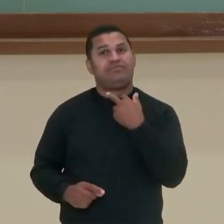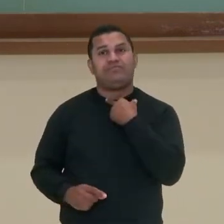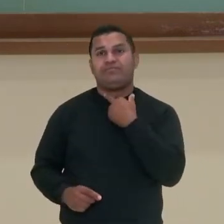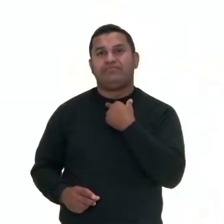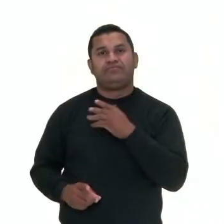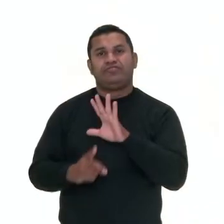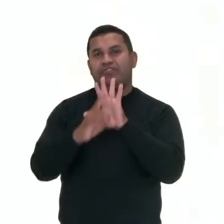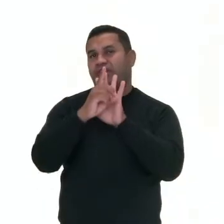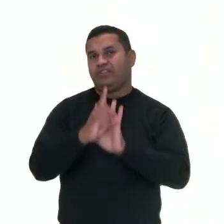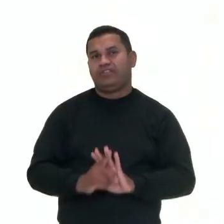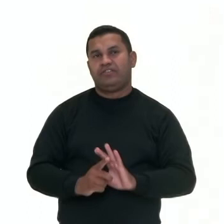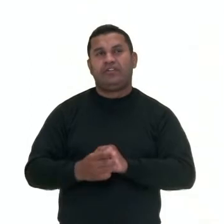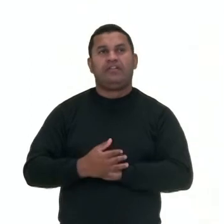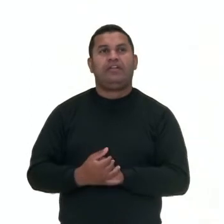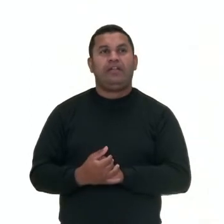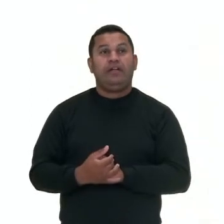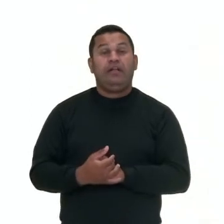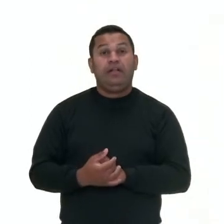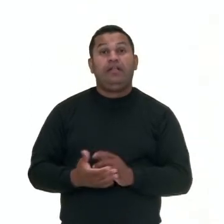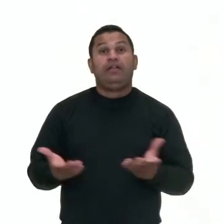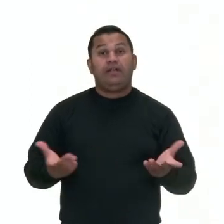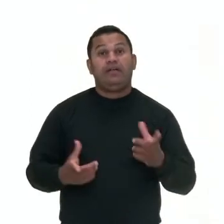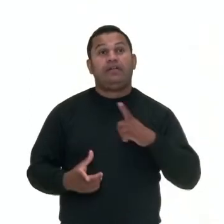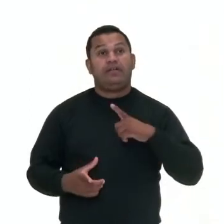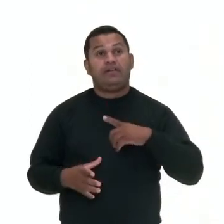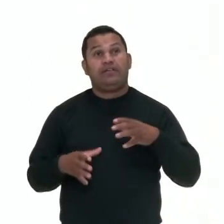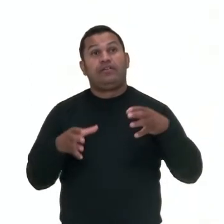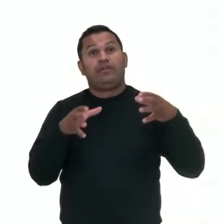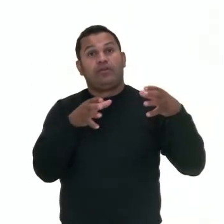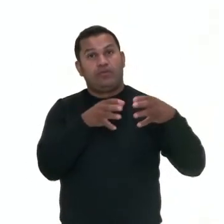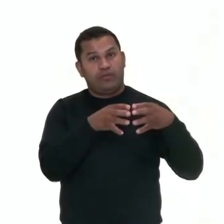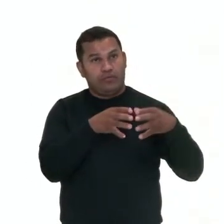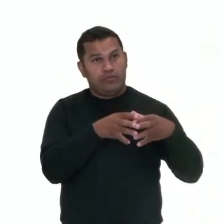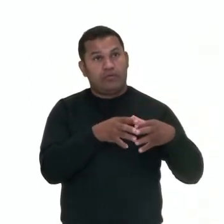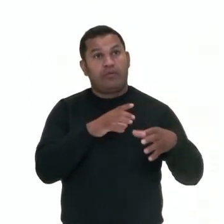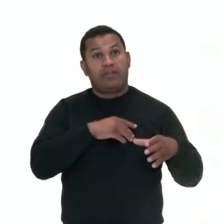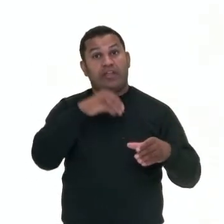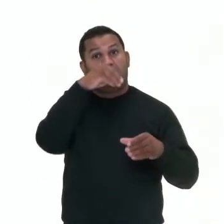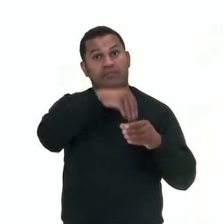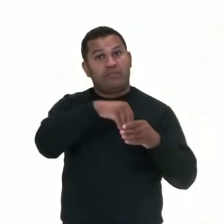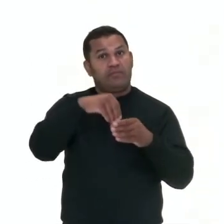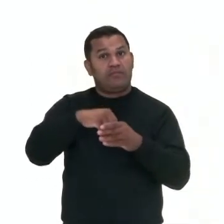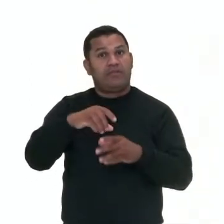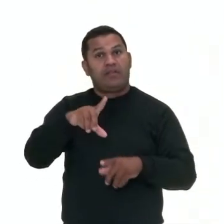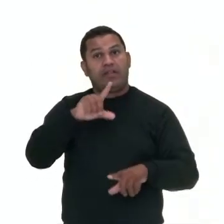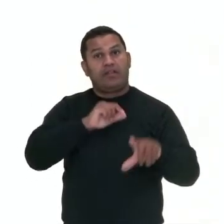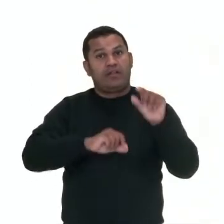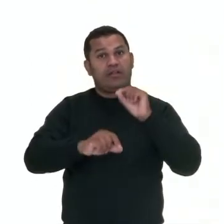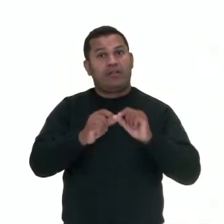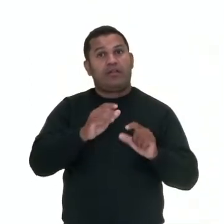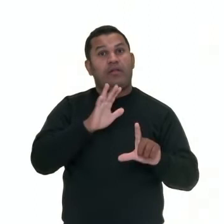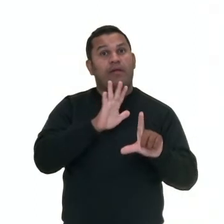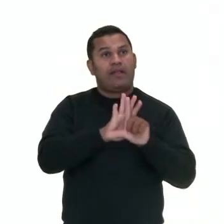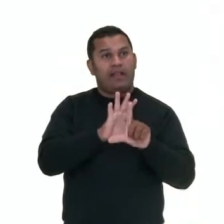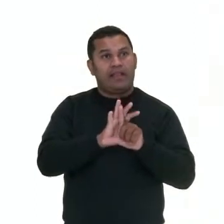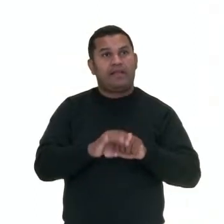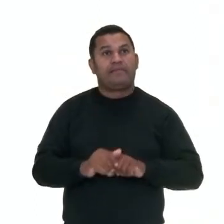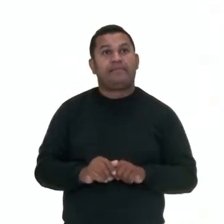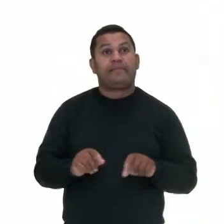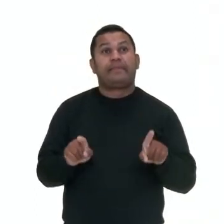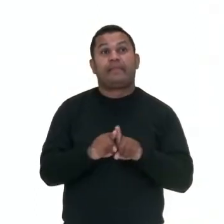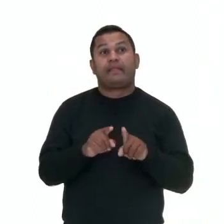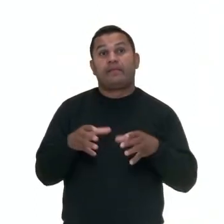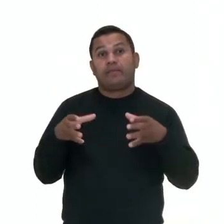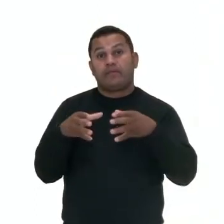Tinham, então, a Assembleia do Povo, onde votavam as leis, o Conselho dos 500, o Bulé, onde preparavam os projetos,